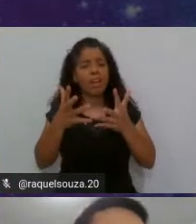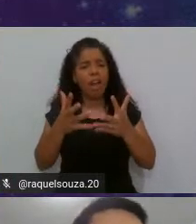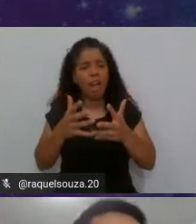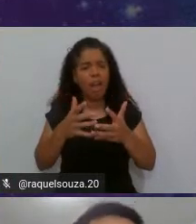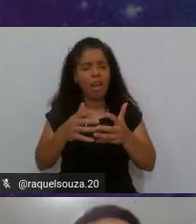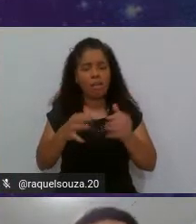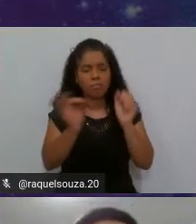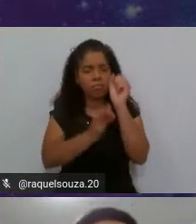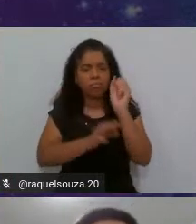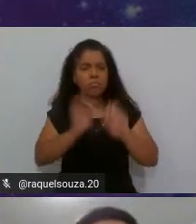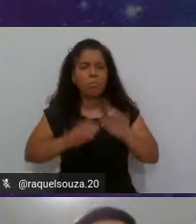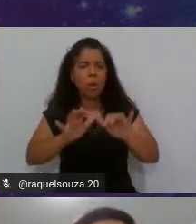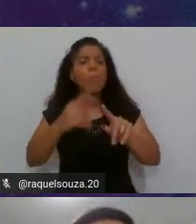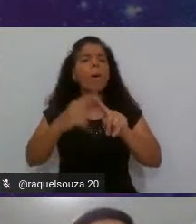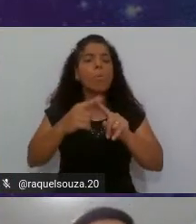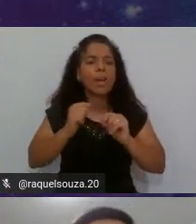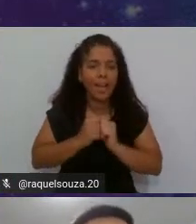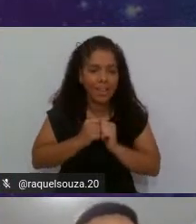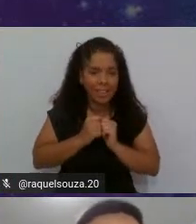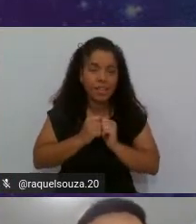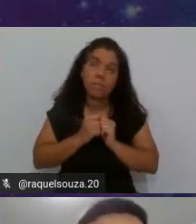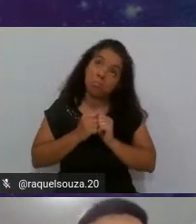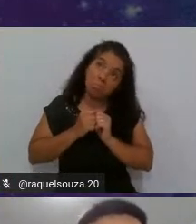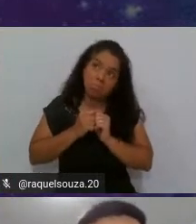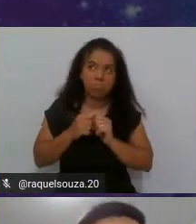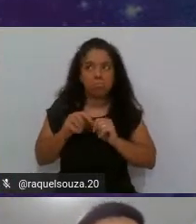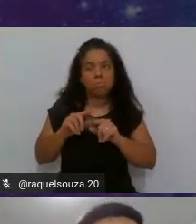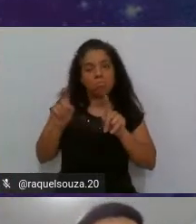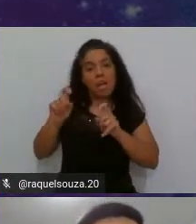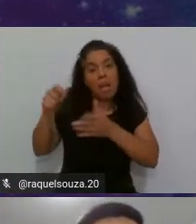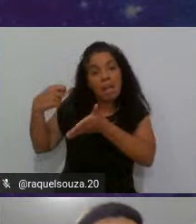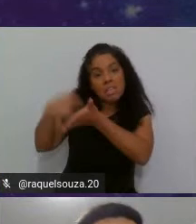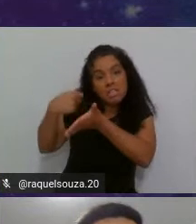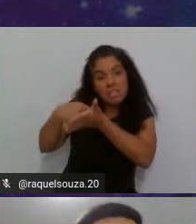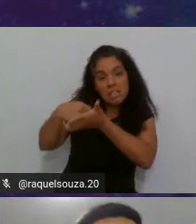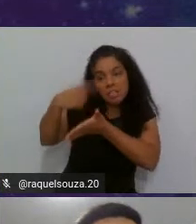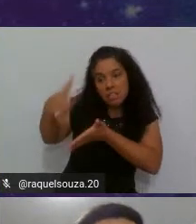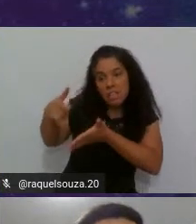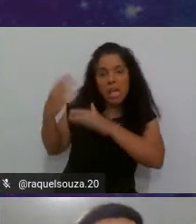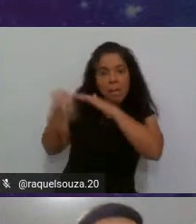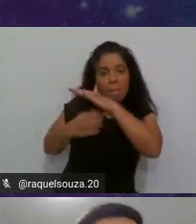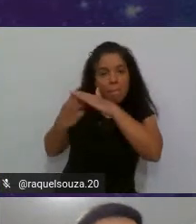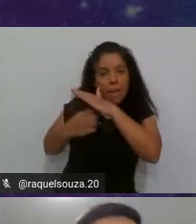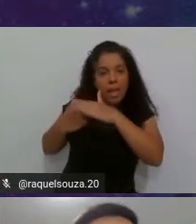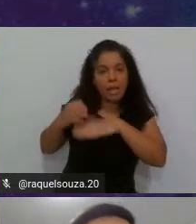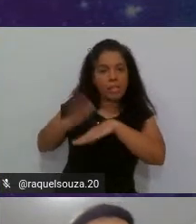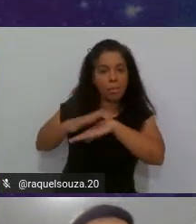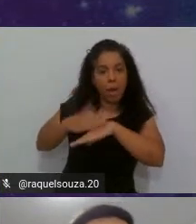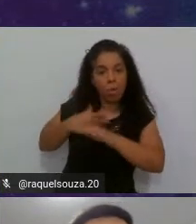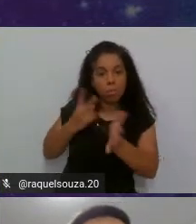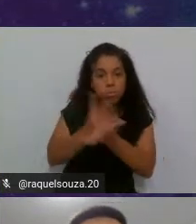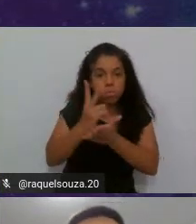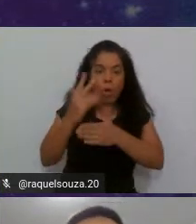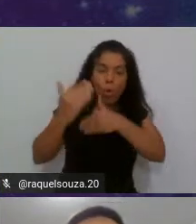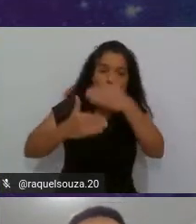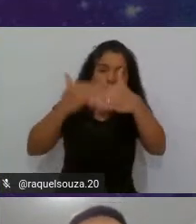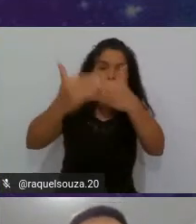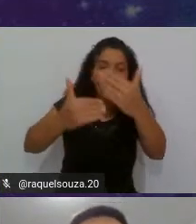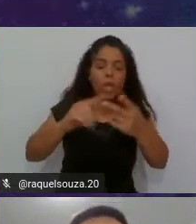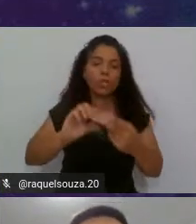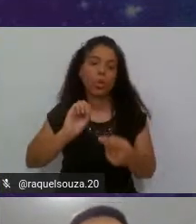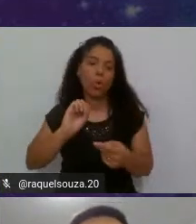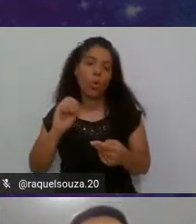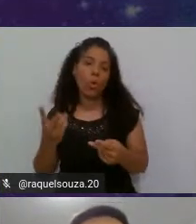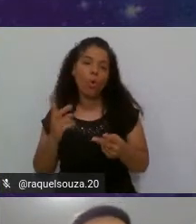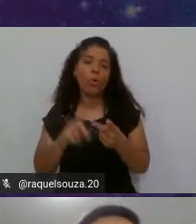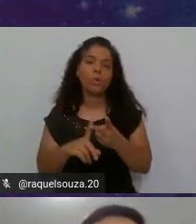que você quer aprender a programar? Será que é uma exigência da sua empresa para que você possa continuar evoluindo? Será que